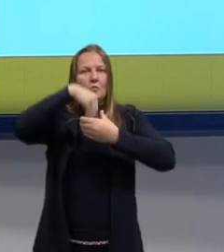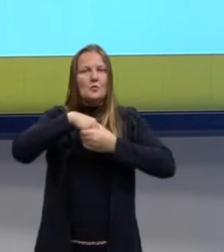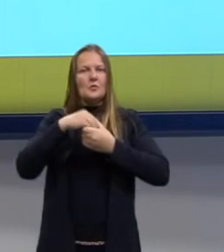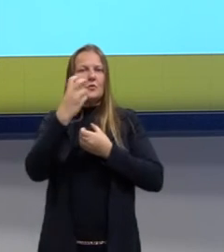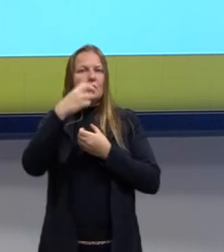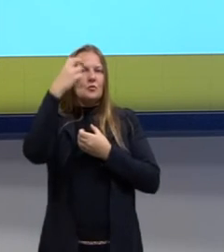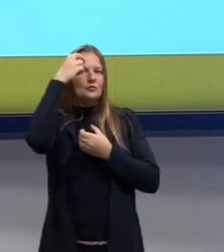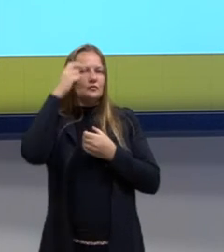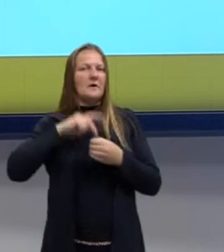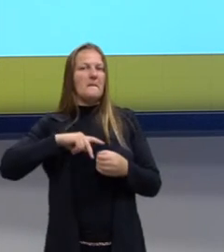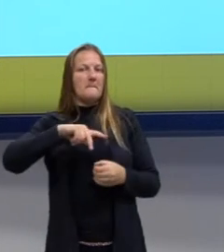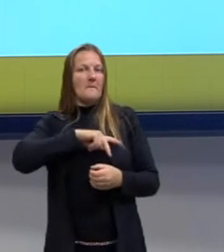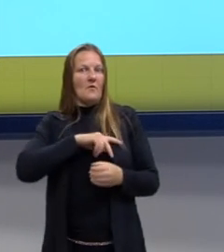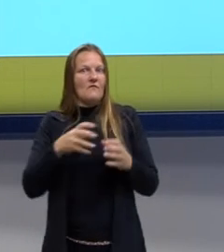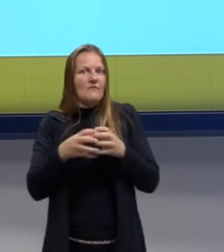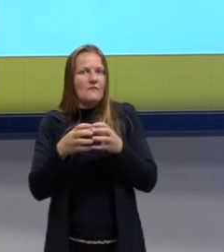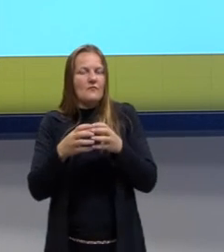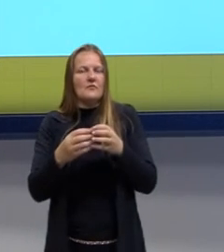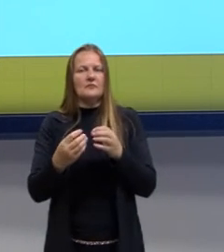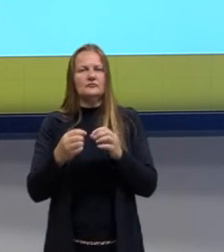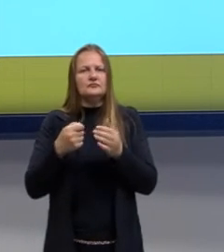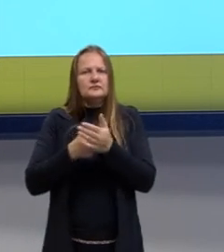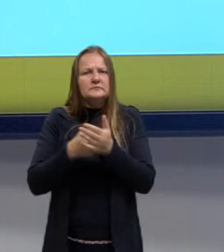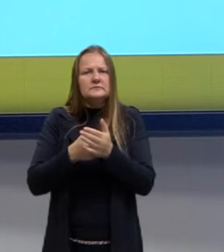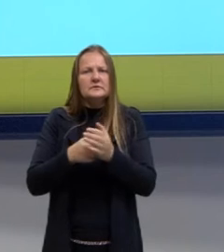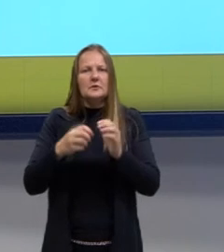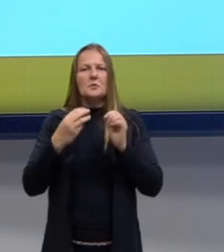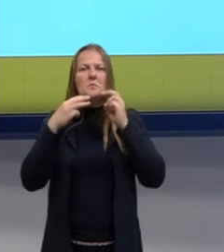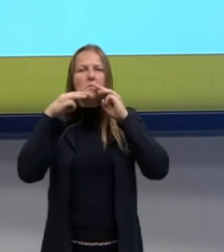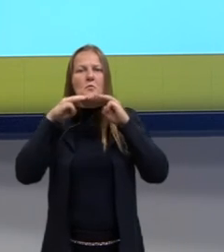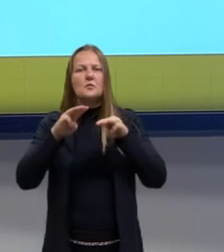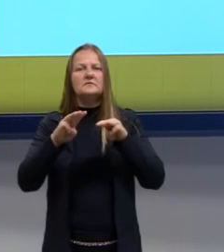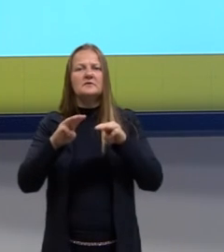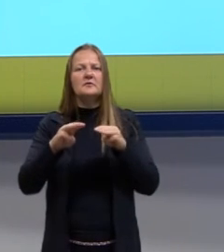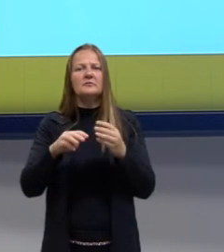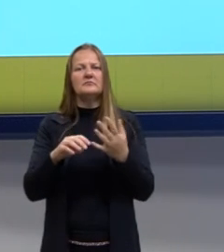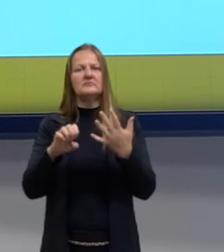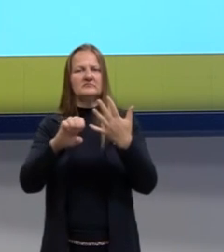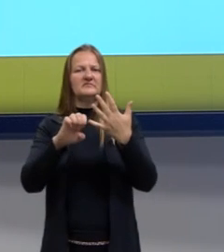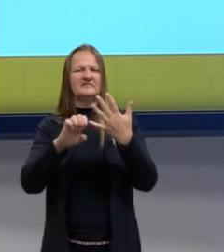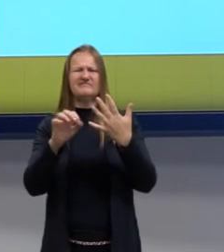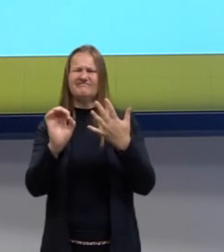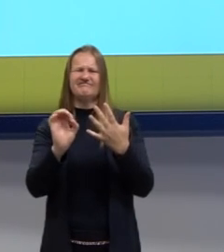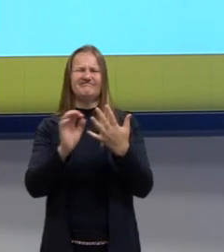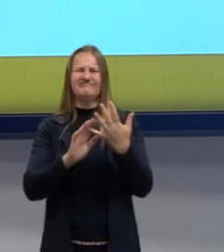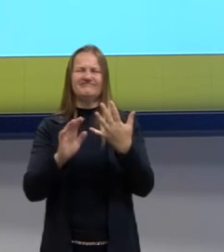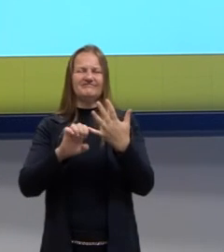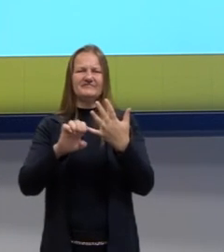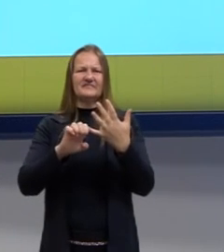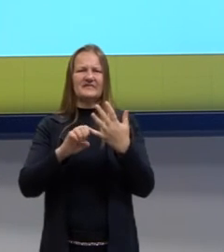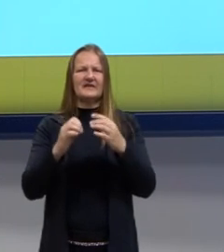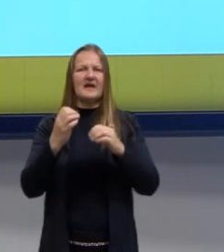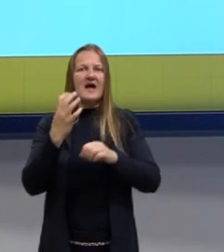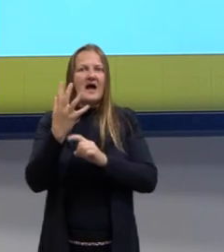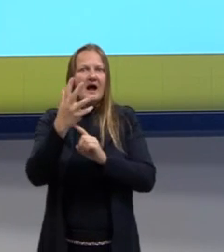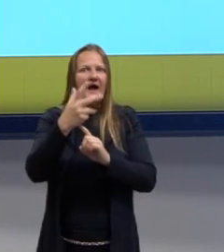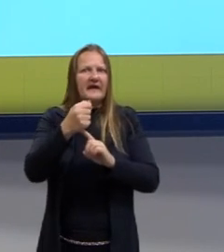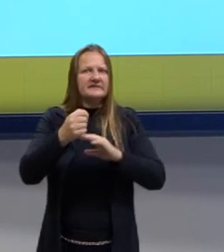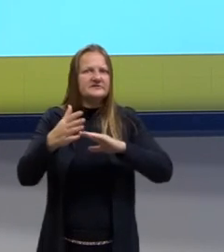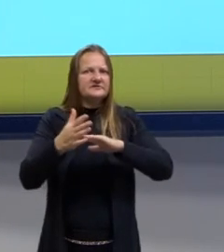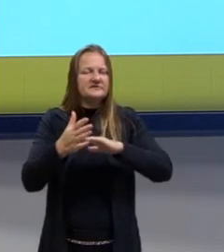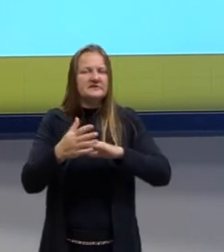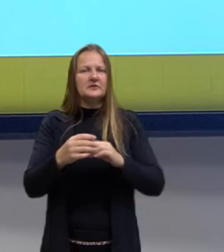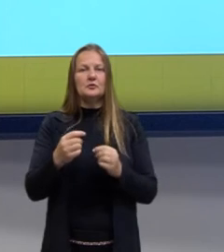cultura de massa para atender às exigências do museu? Mais uma vez, não. A arte contemporânea, as expressões